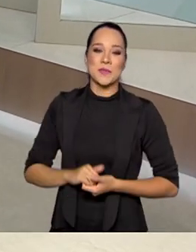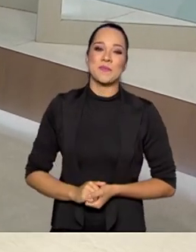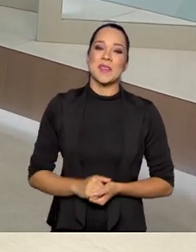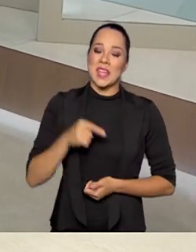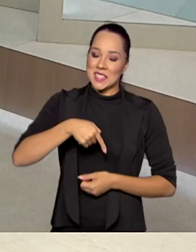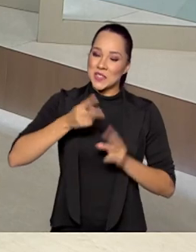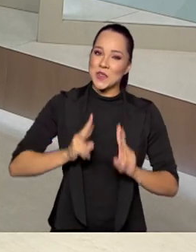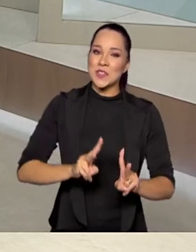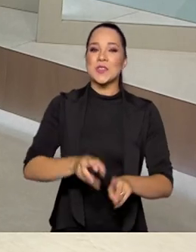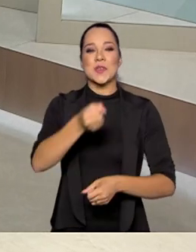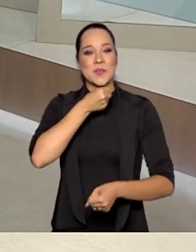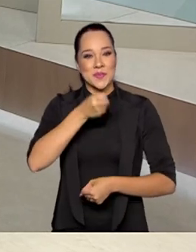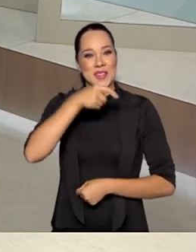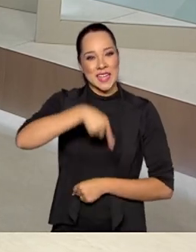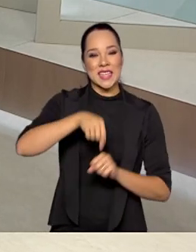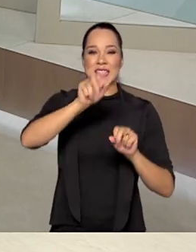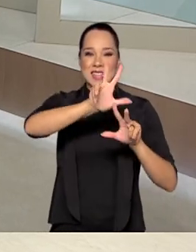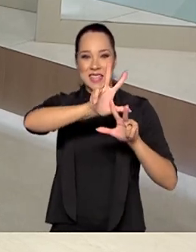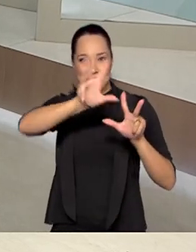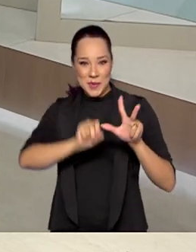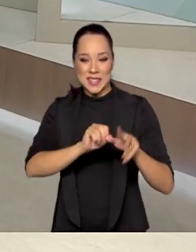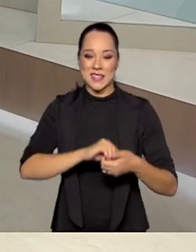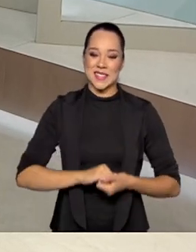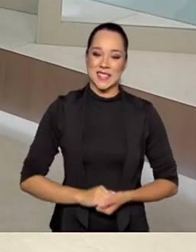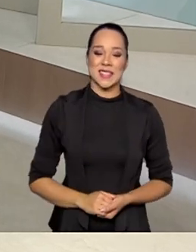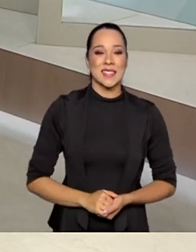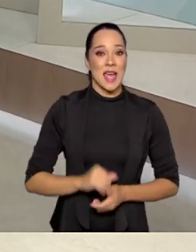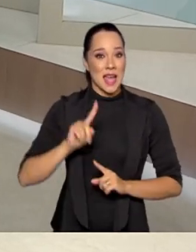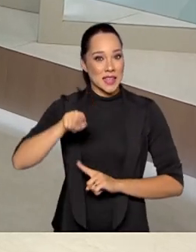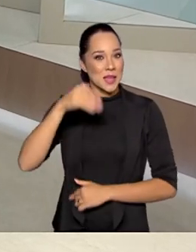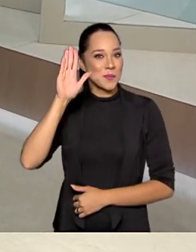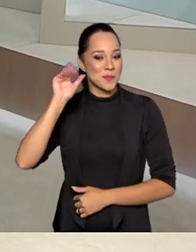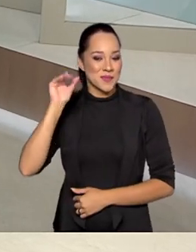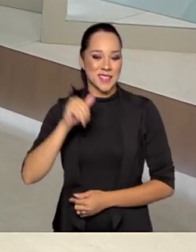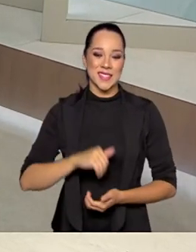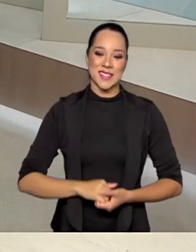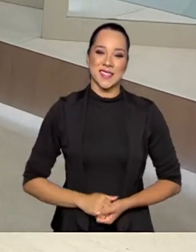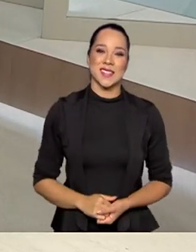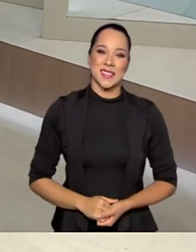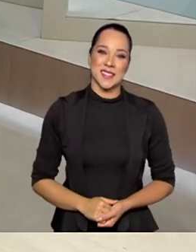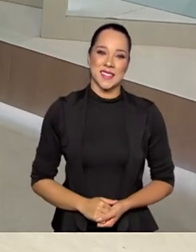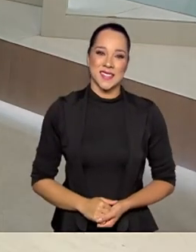E o Brasil continua em pauta aqui na TV Brasil. Até o próximo programa.